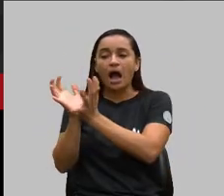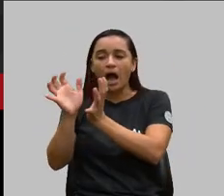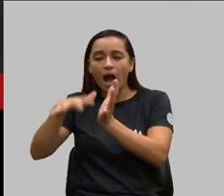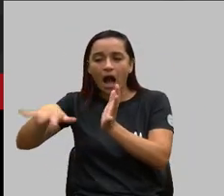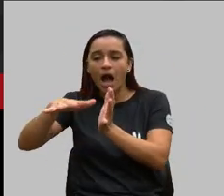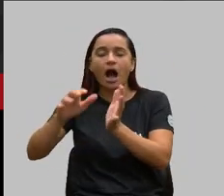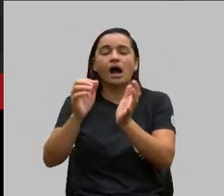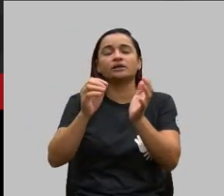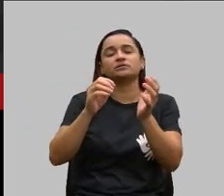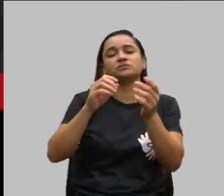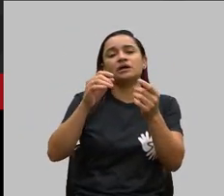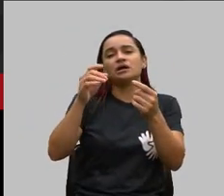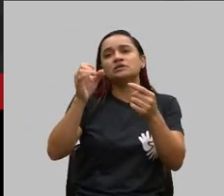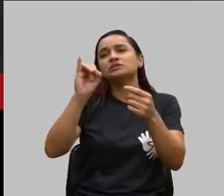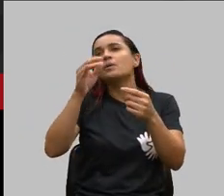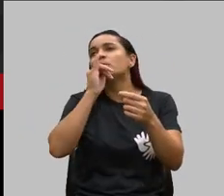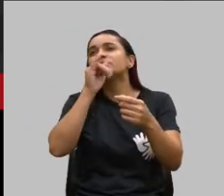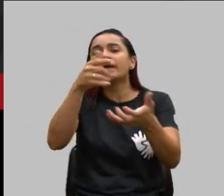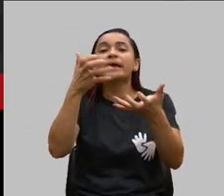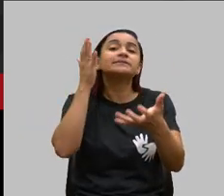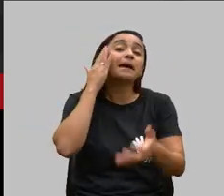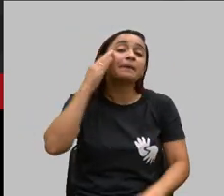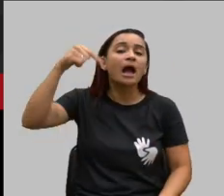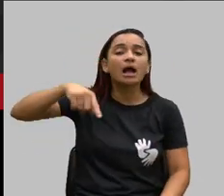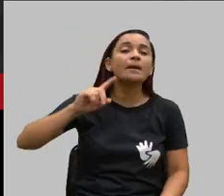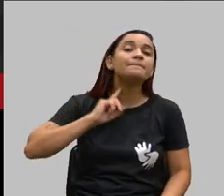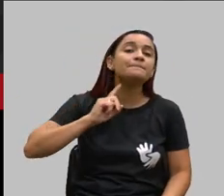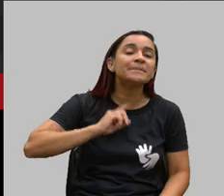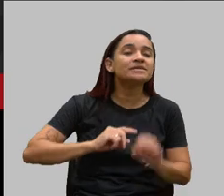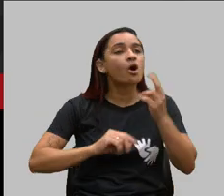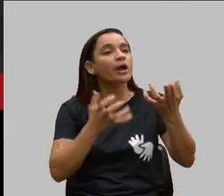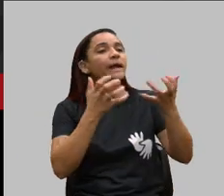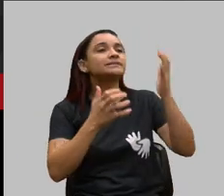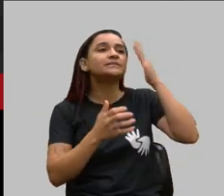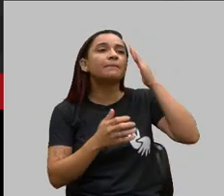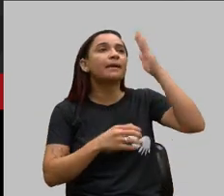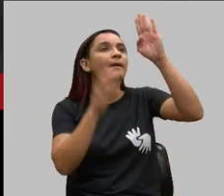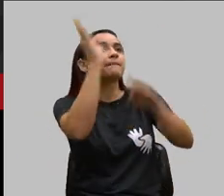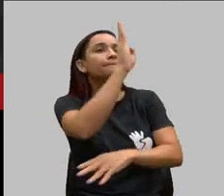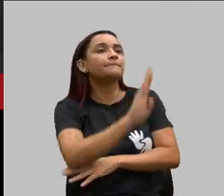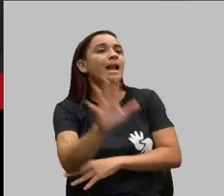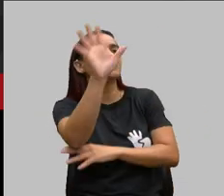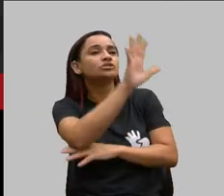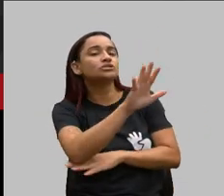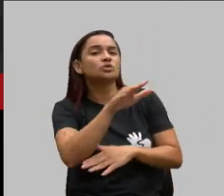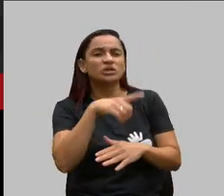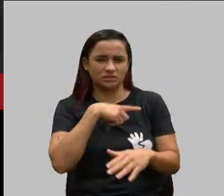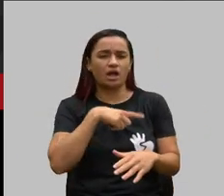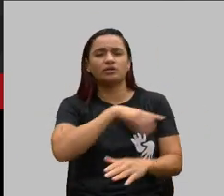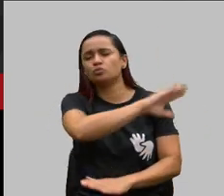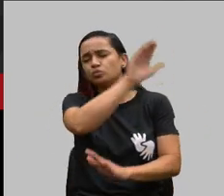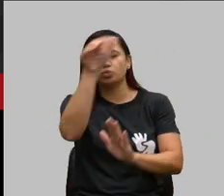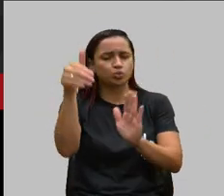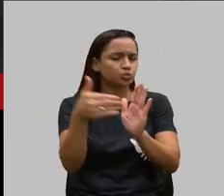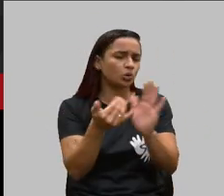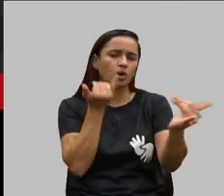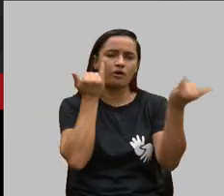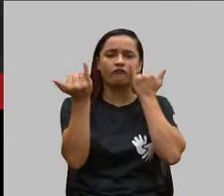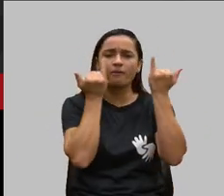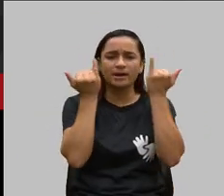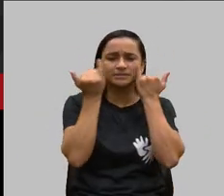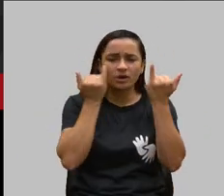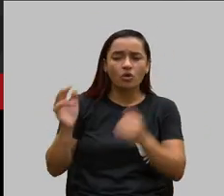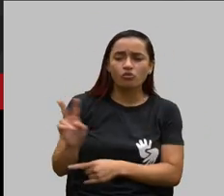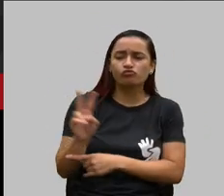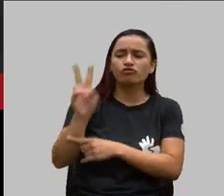então se você quiser saber por Minas, se você quiser saber do Brasil inteiro, traz todos os valores de reajuste médio